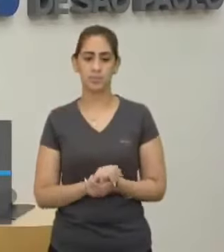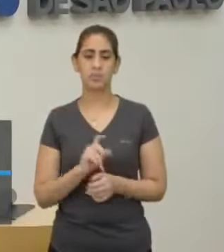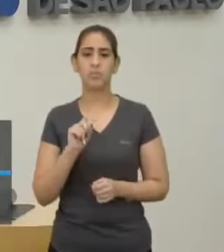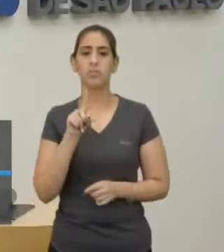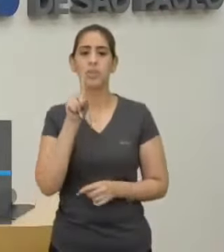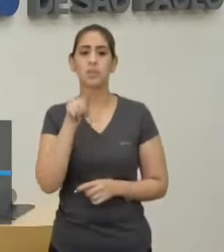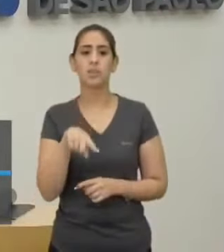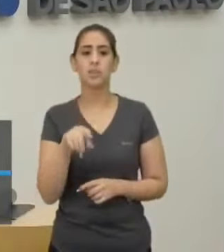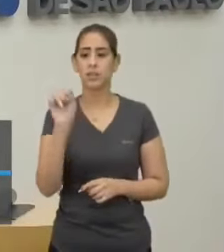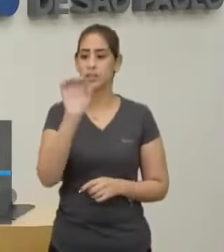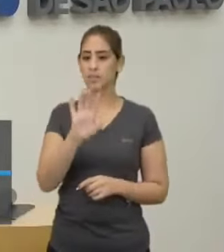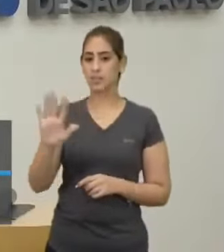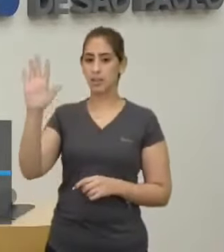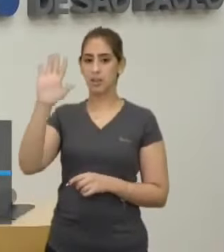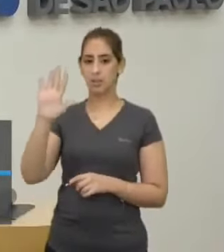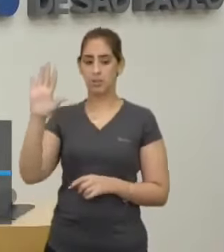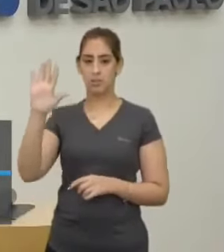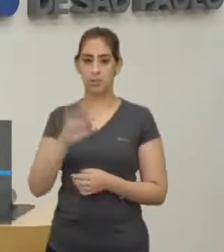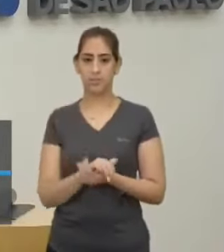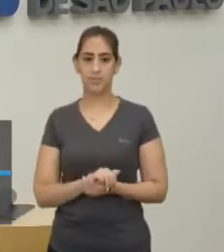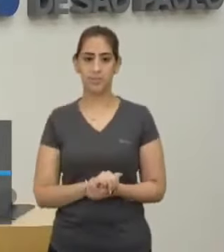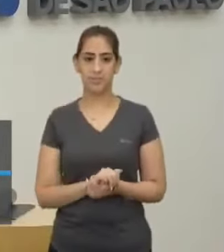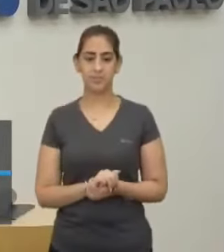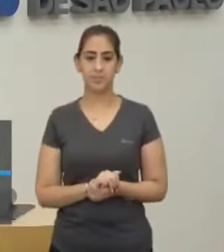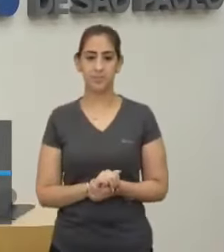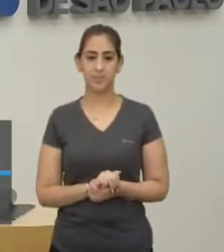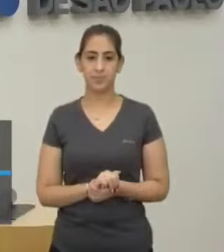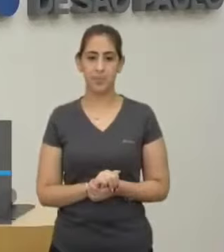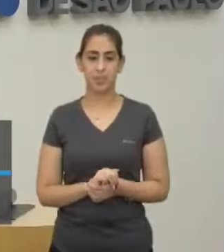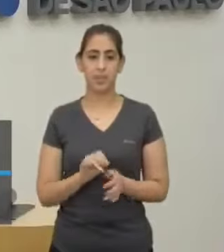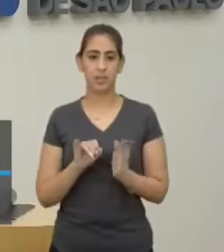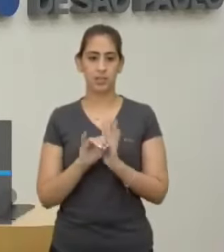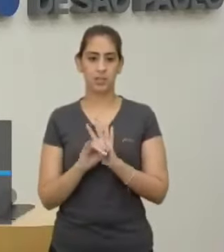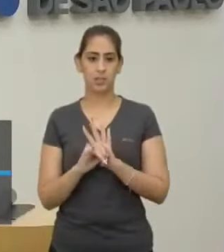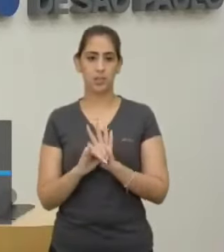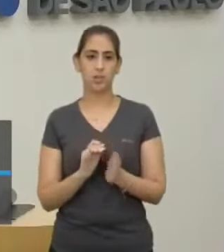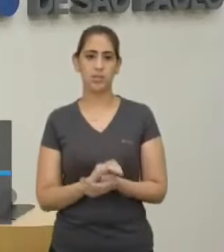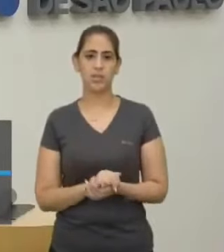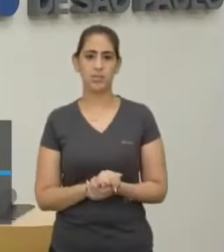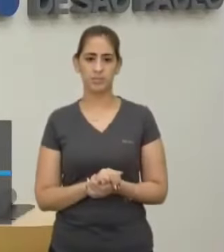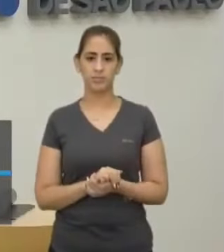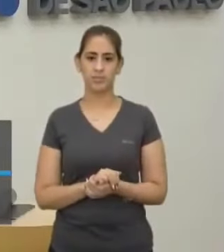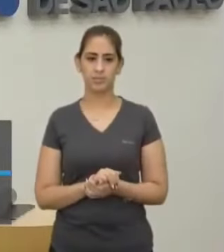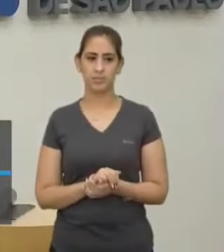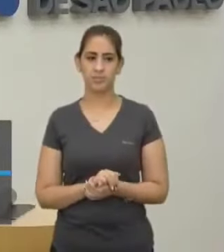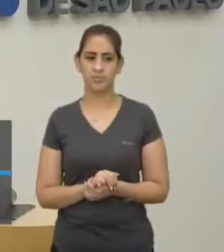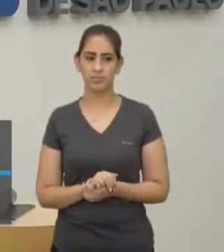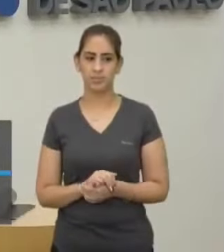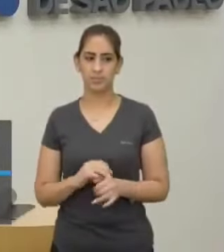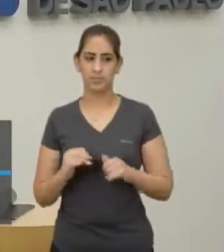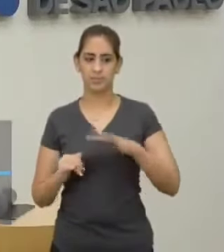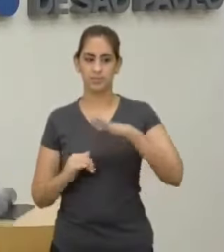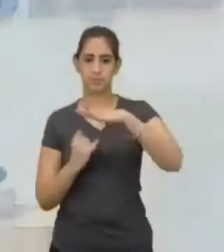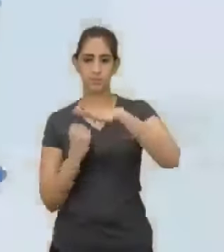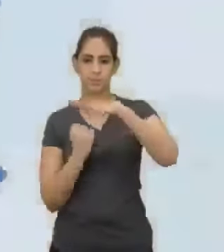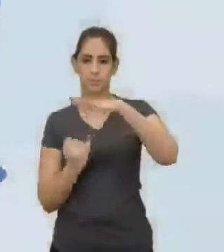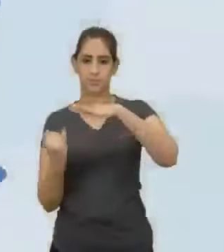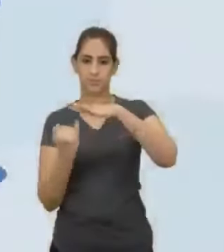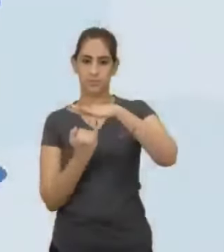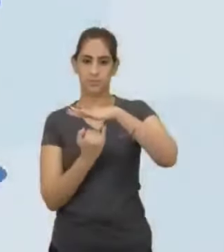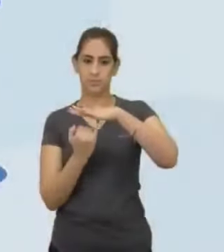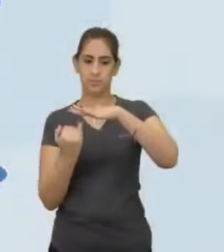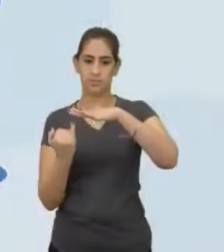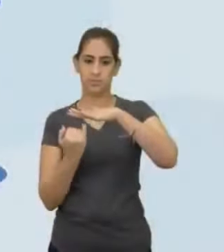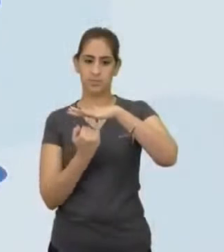é Estado Enquanto instituição Enquanto sede de poder Bota no LED, olha